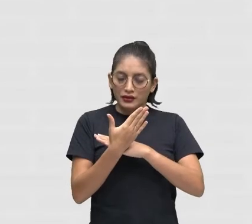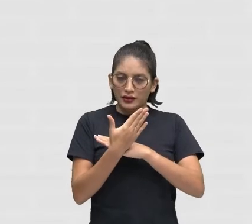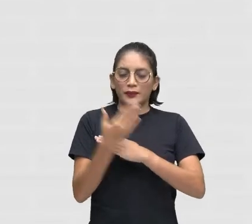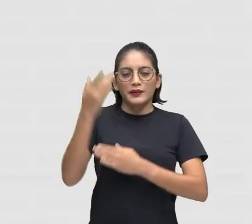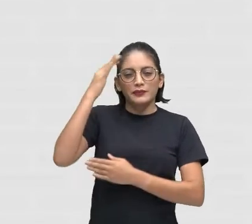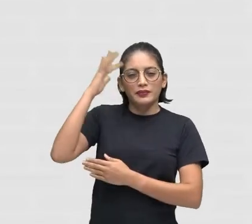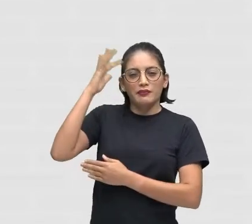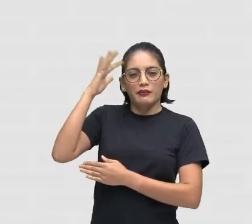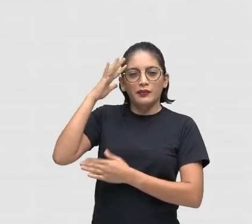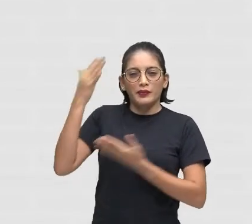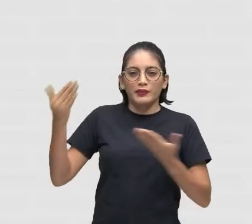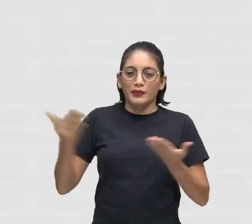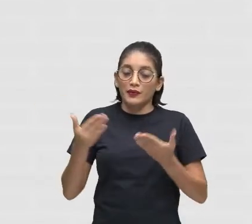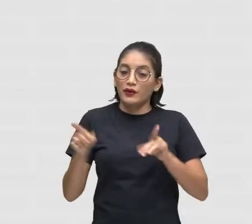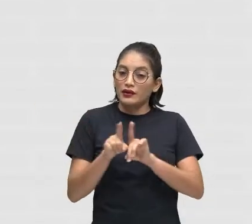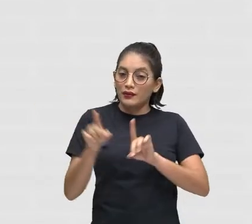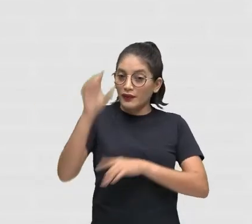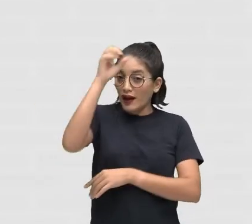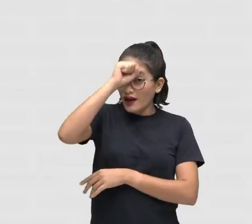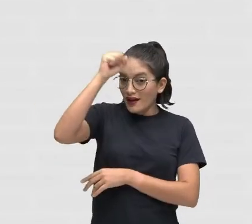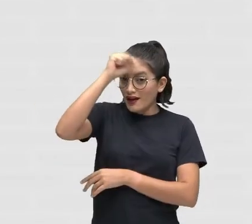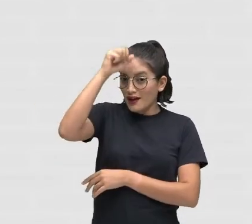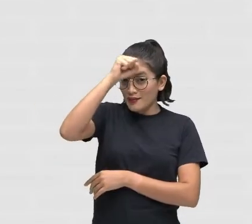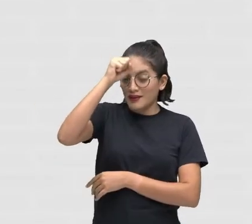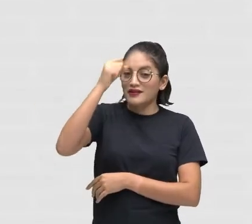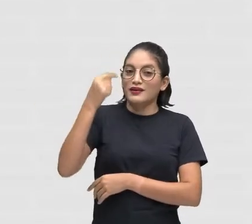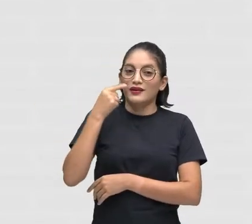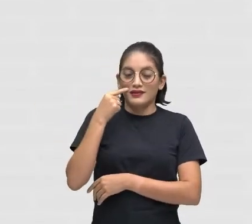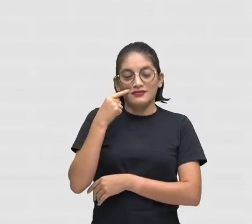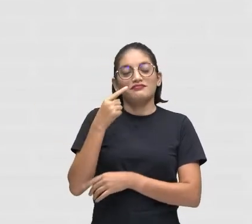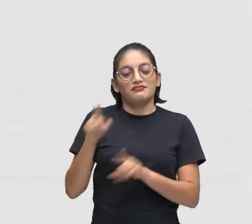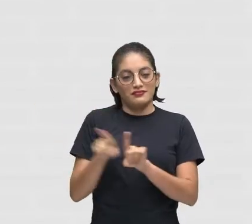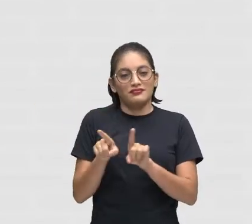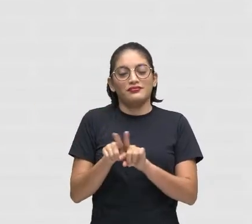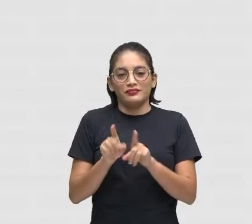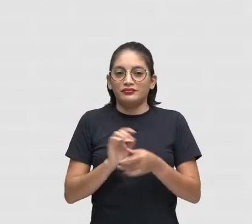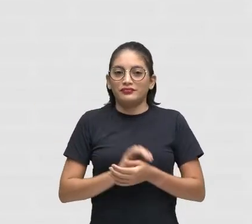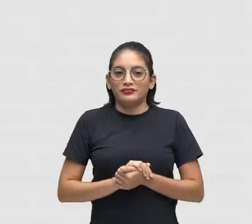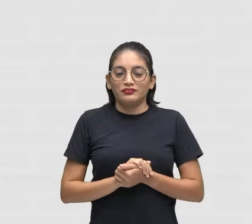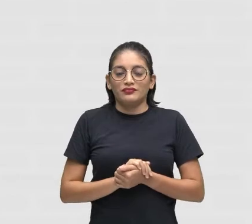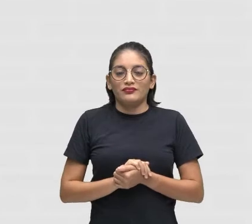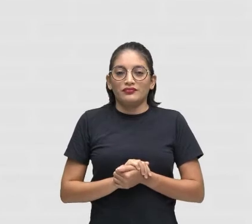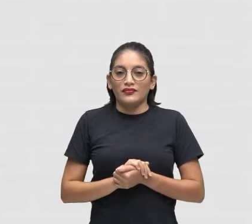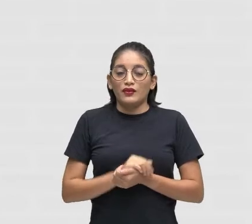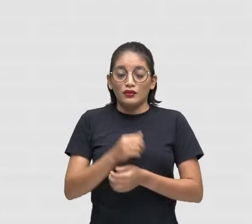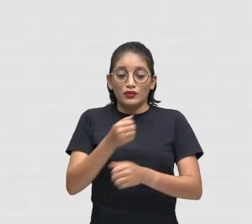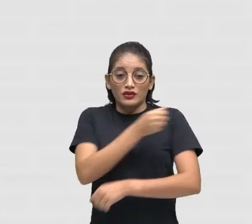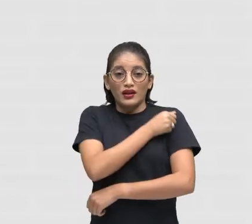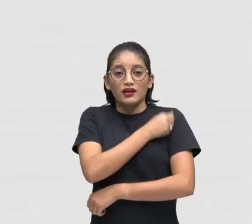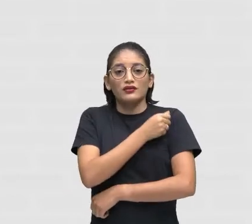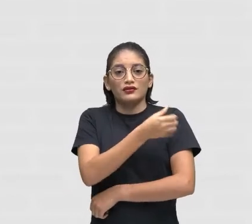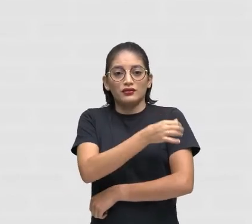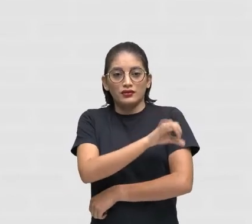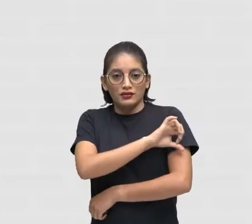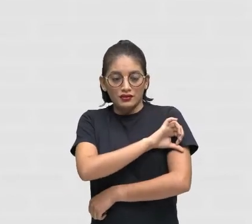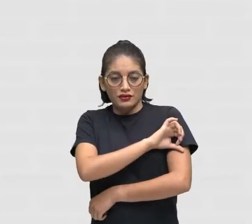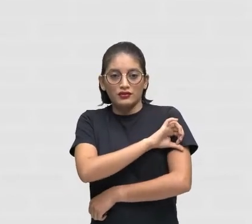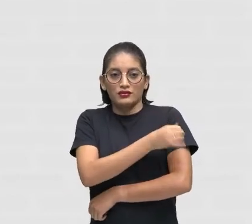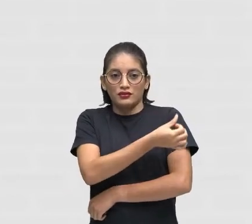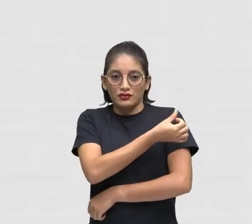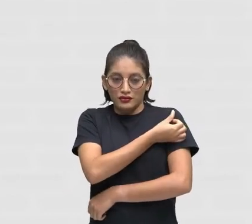Reflexão Para o nosso Aprendizado Aos colegas Que estão No ensino Fundamental Que é o acolhimento Da